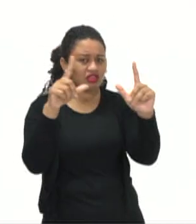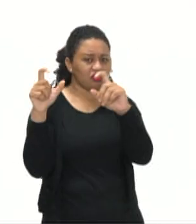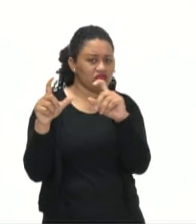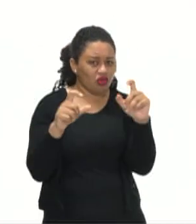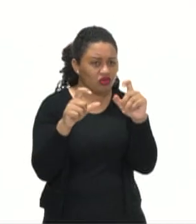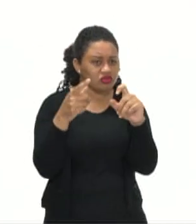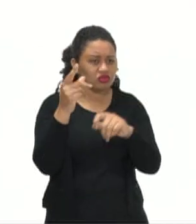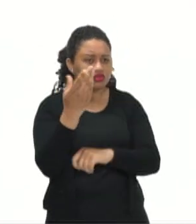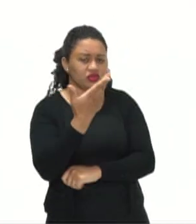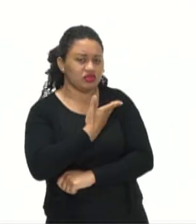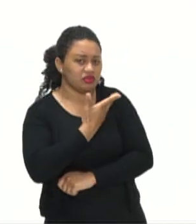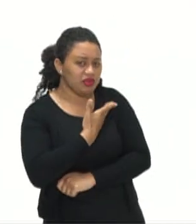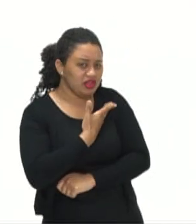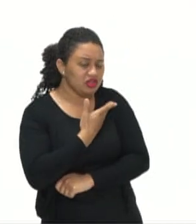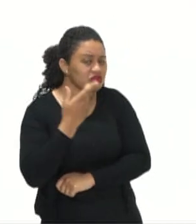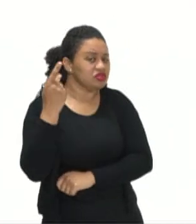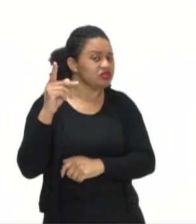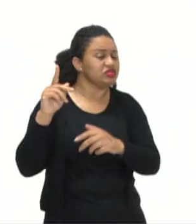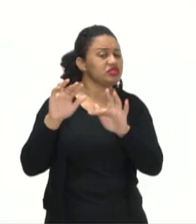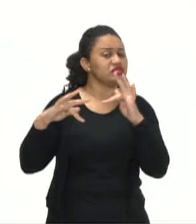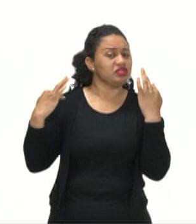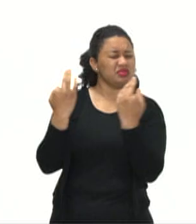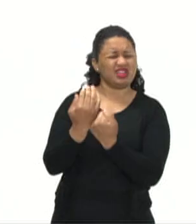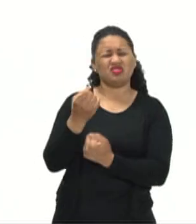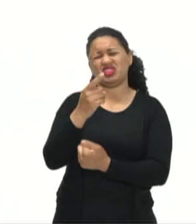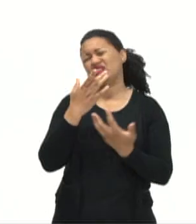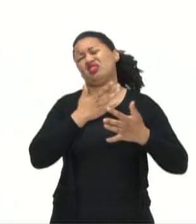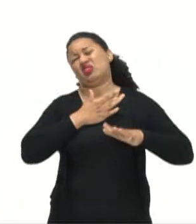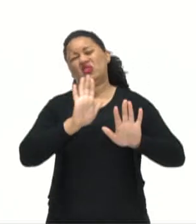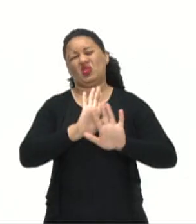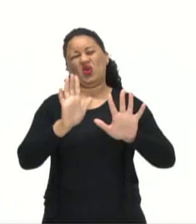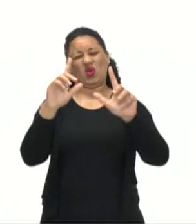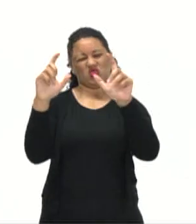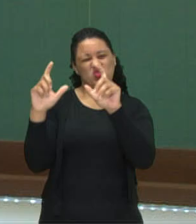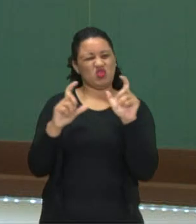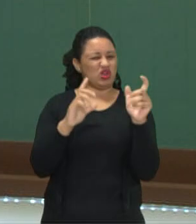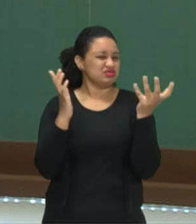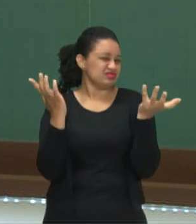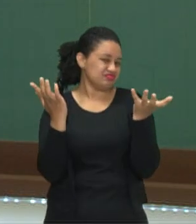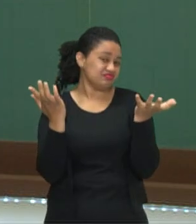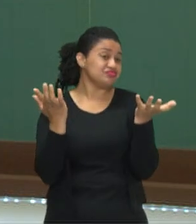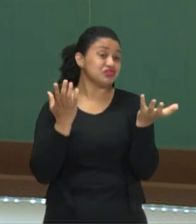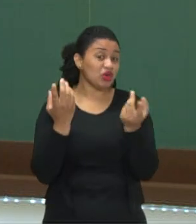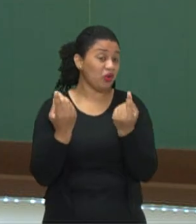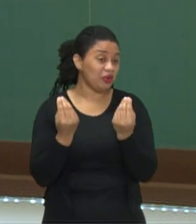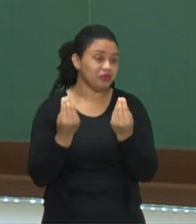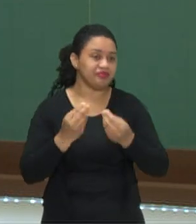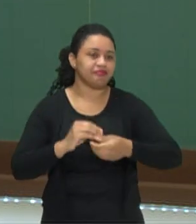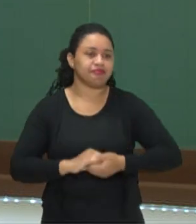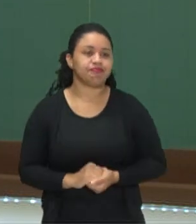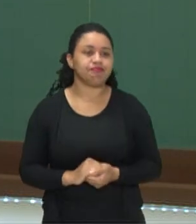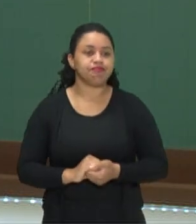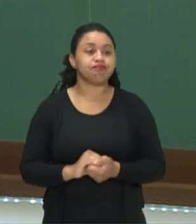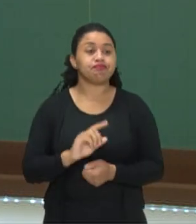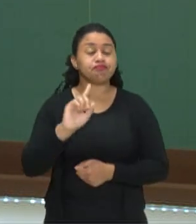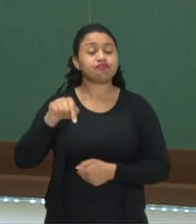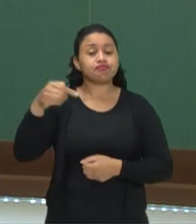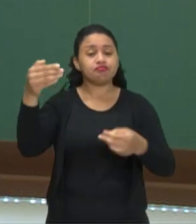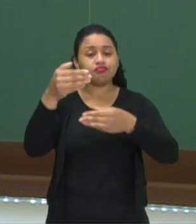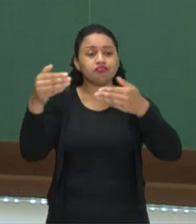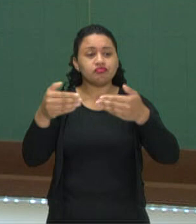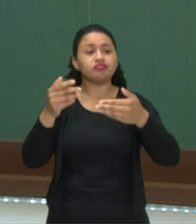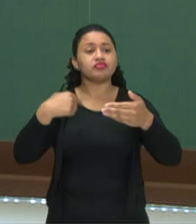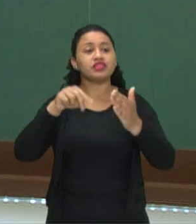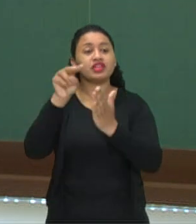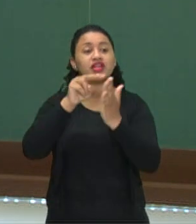seus amigos, com sua família? Ou você não é de tirar foto? Hum... Olha só! No próximo slide nós vamos